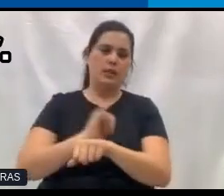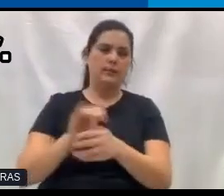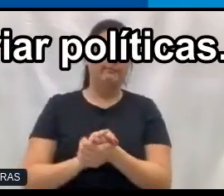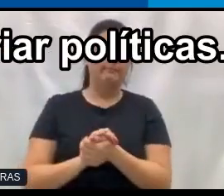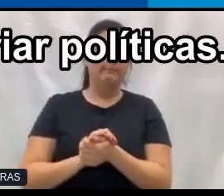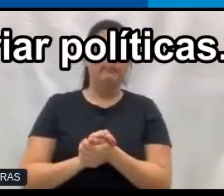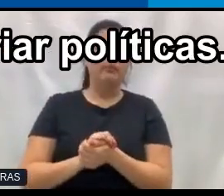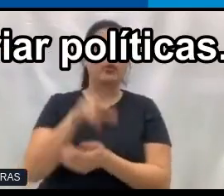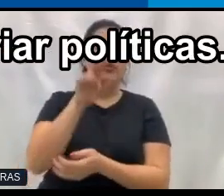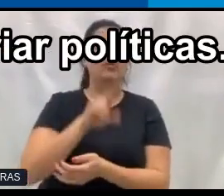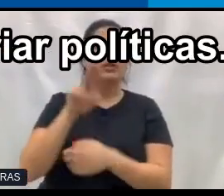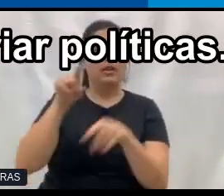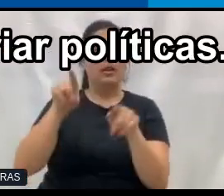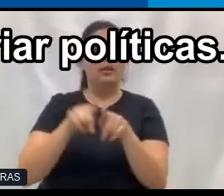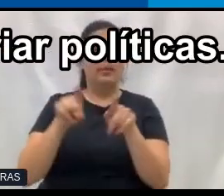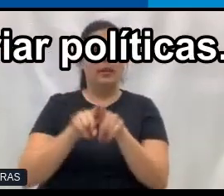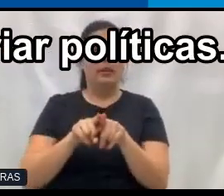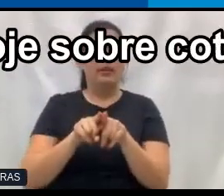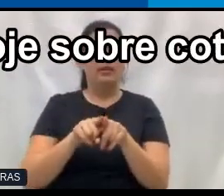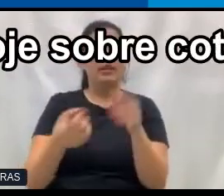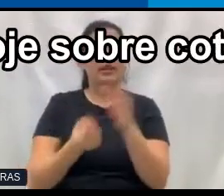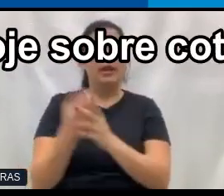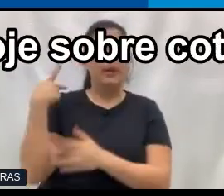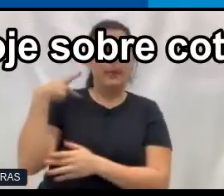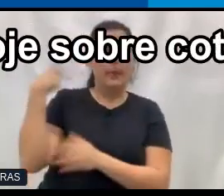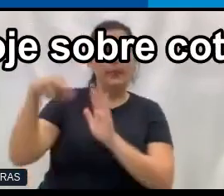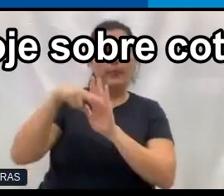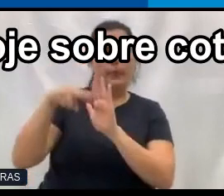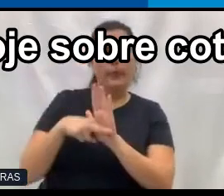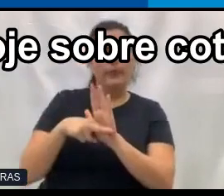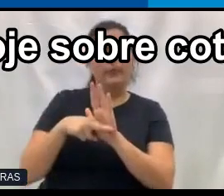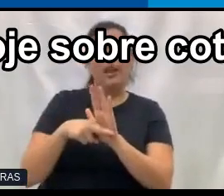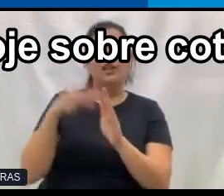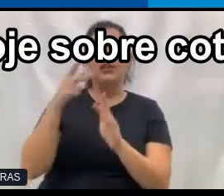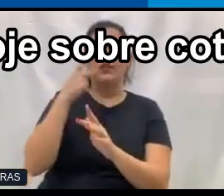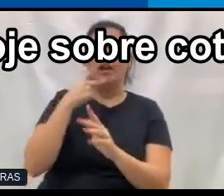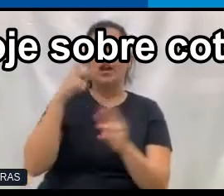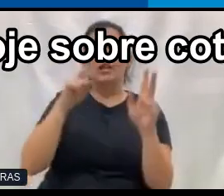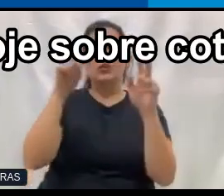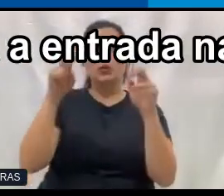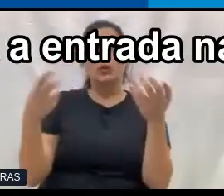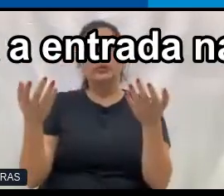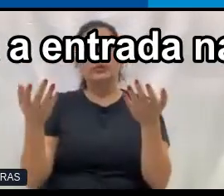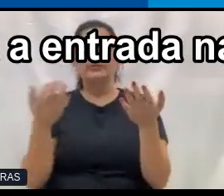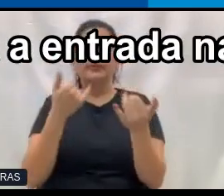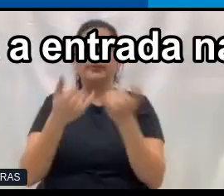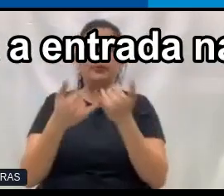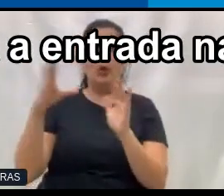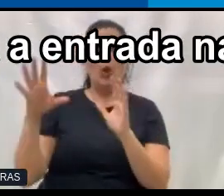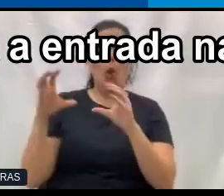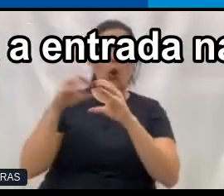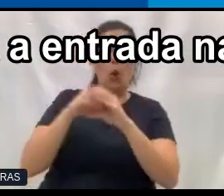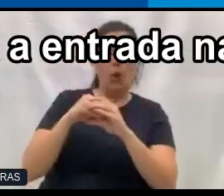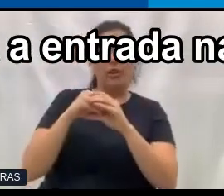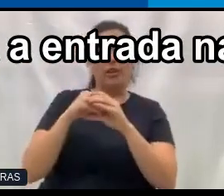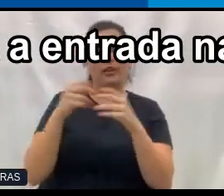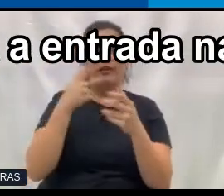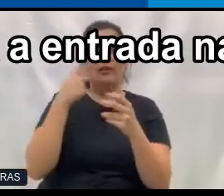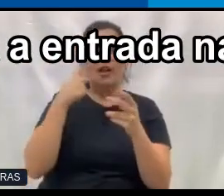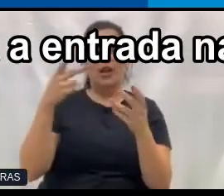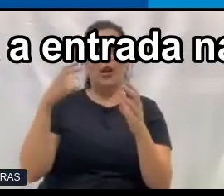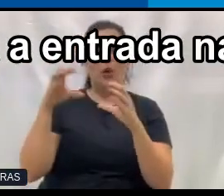Aplicar. A gente tem que criar políticas. Muito se fala, ainda hoje, sobre cotas, quando a gente está falando para